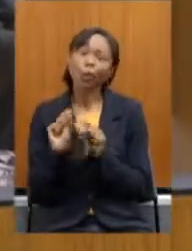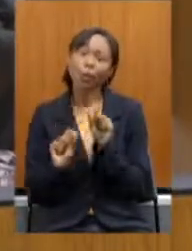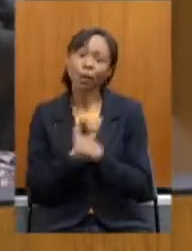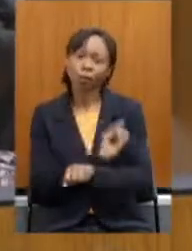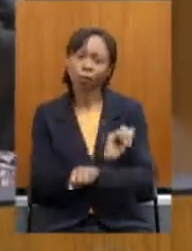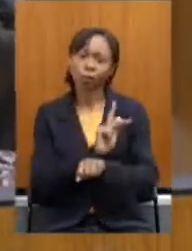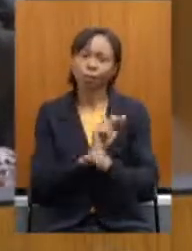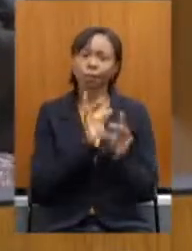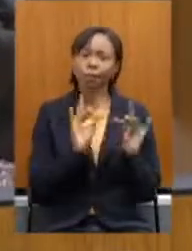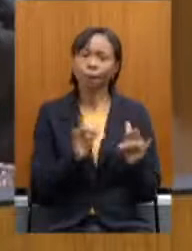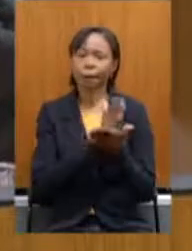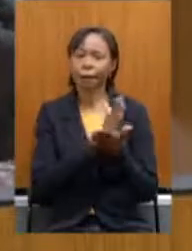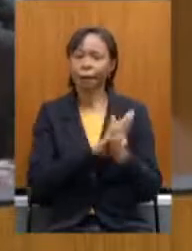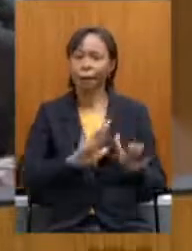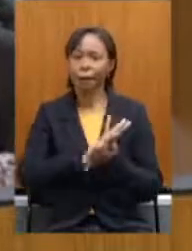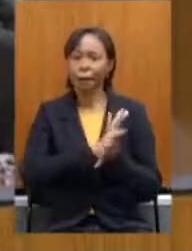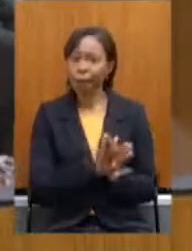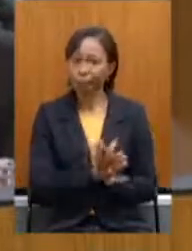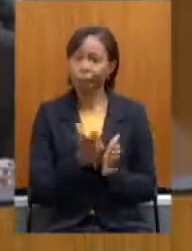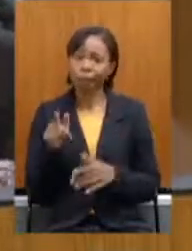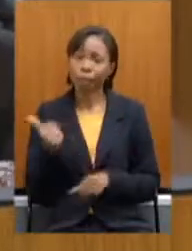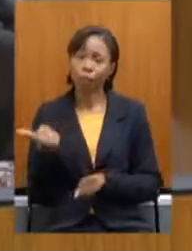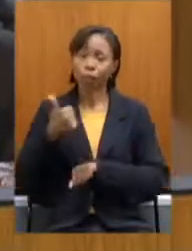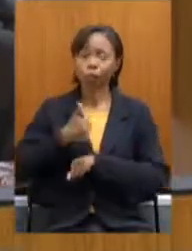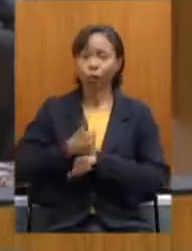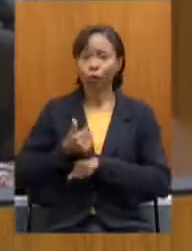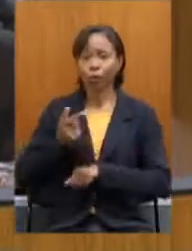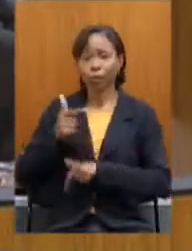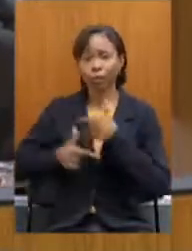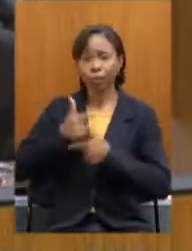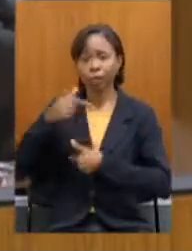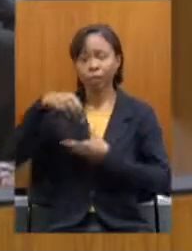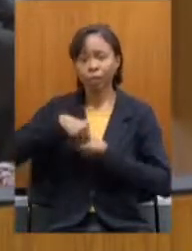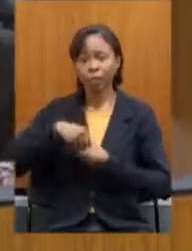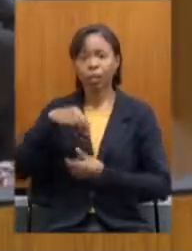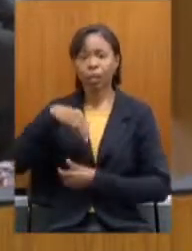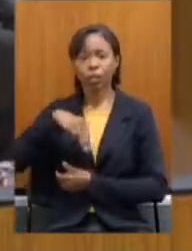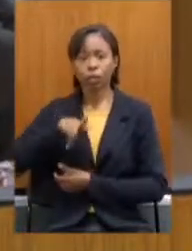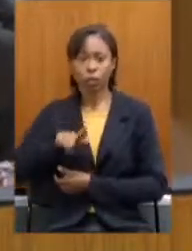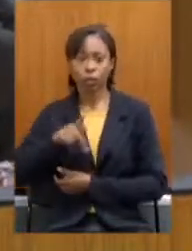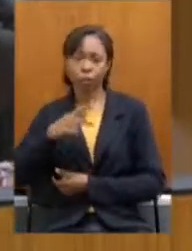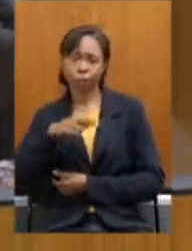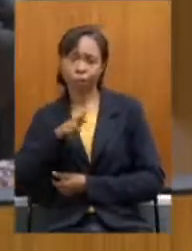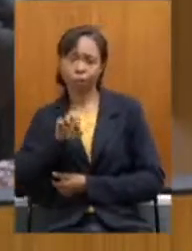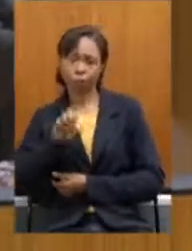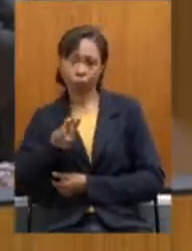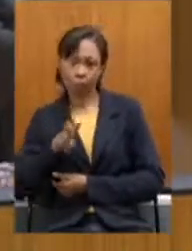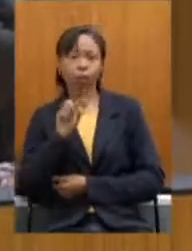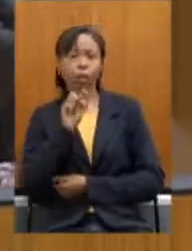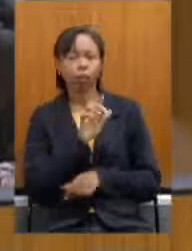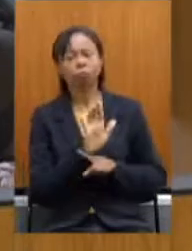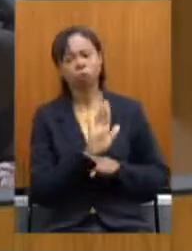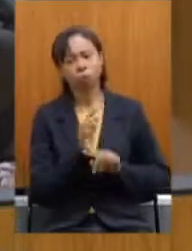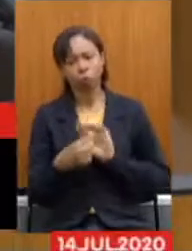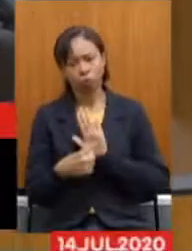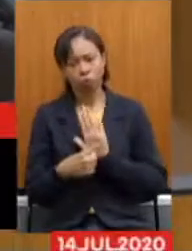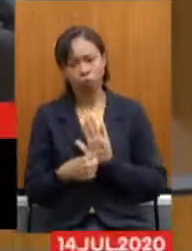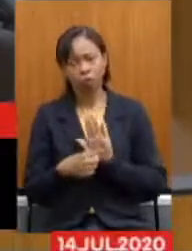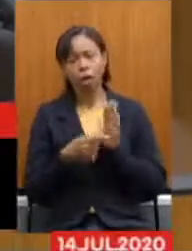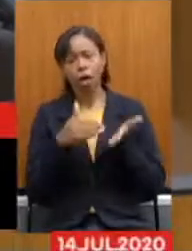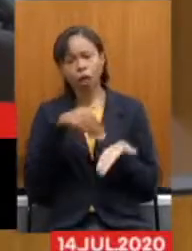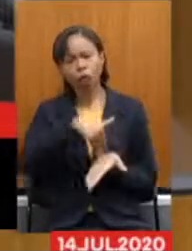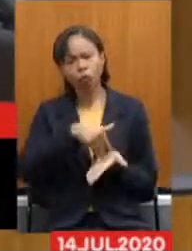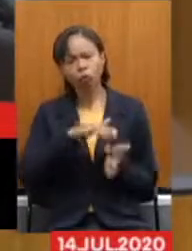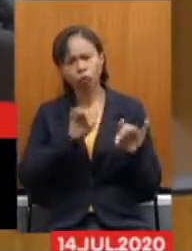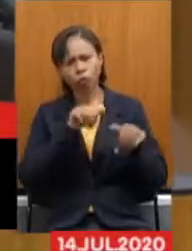MG Prev É isso Que nós estamos Colocando Está sendo colocado Nesse vídeo E no final Ali A